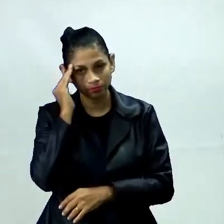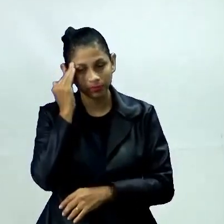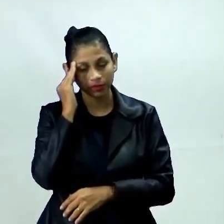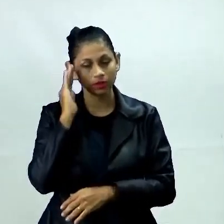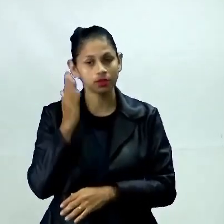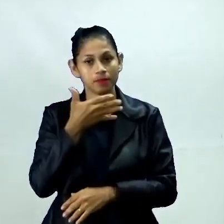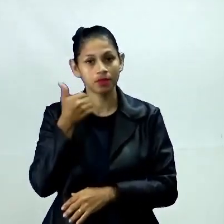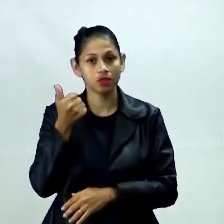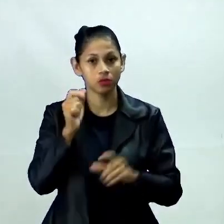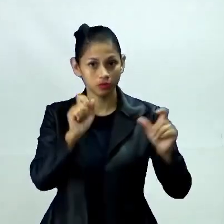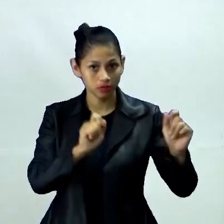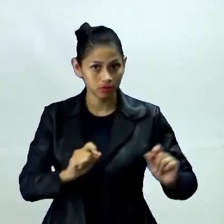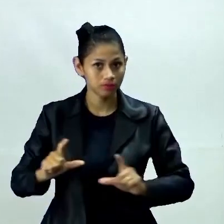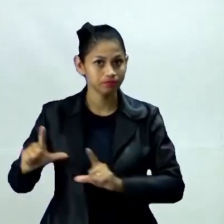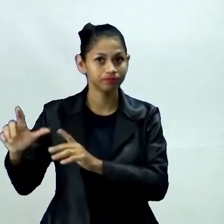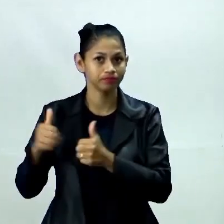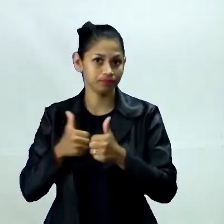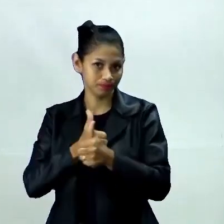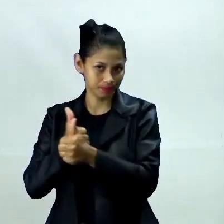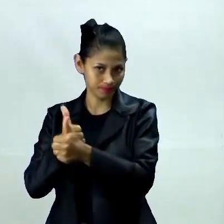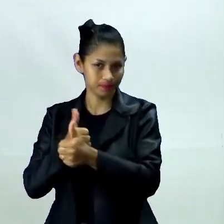acompanha comigo a Natalia, vamos lá.